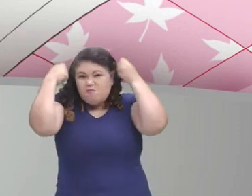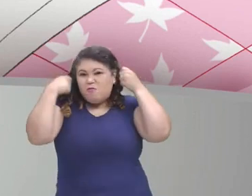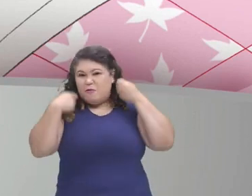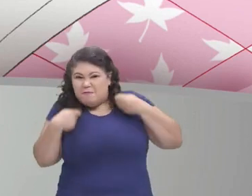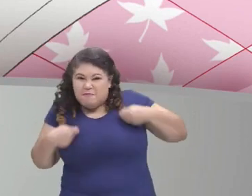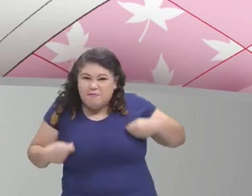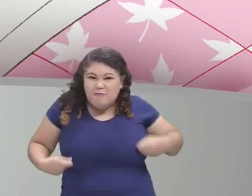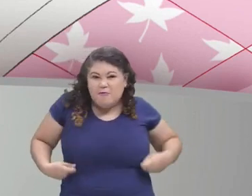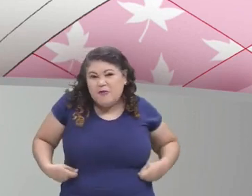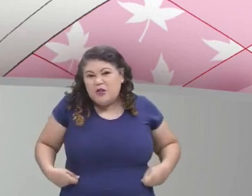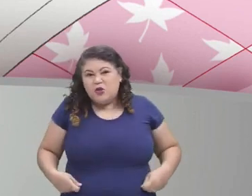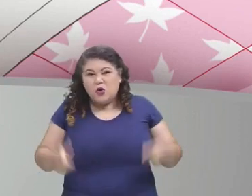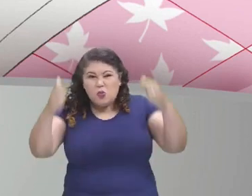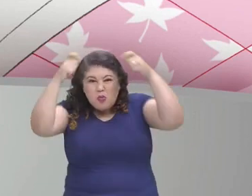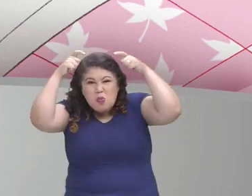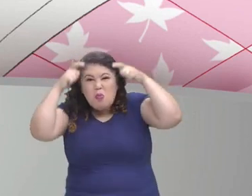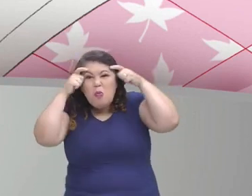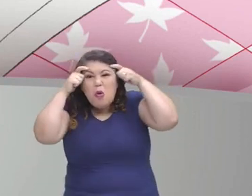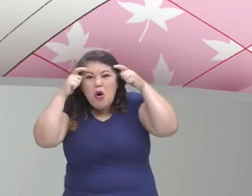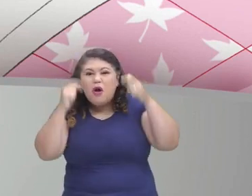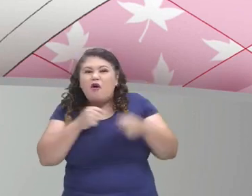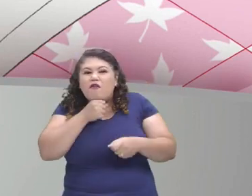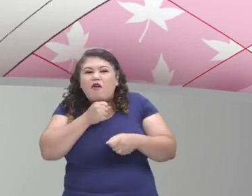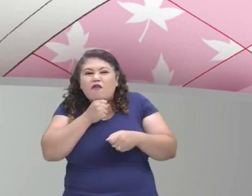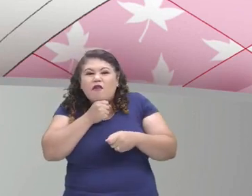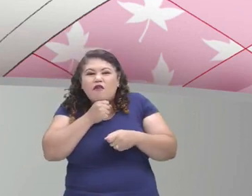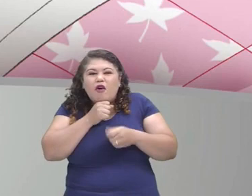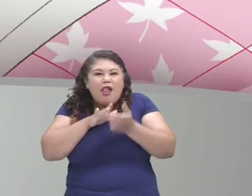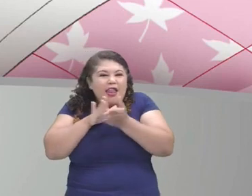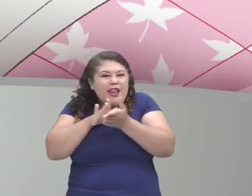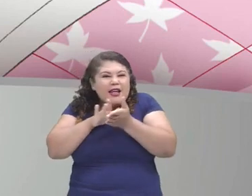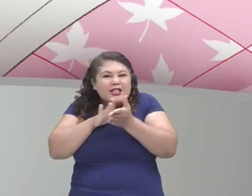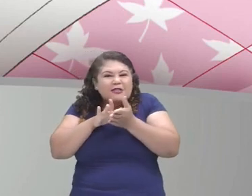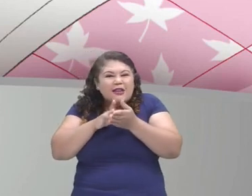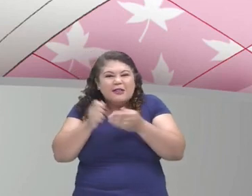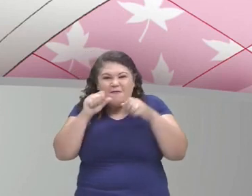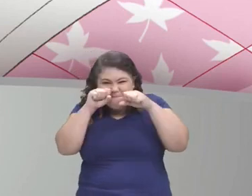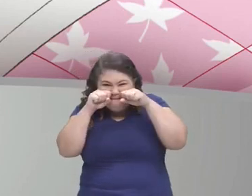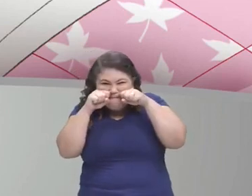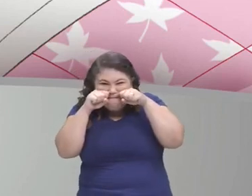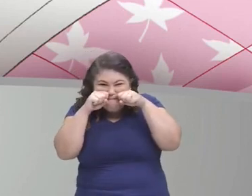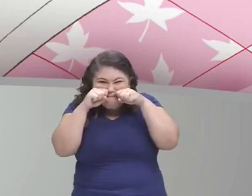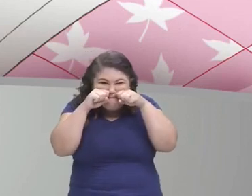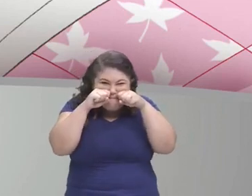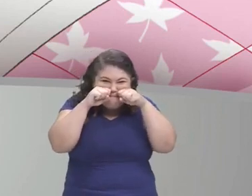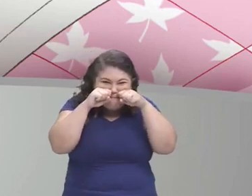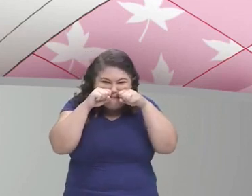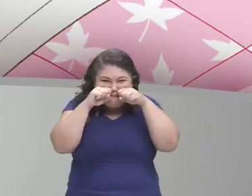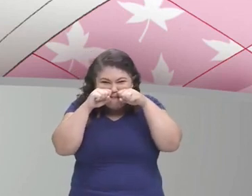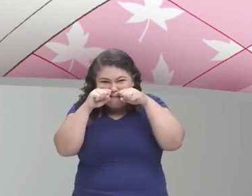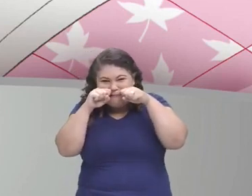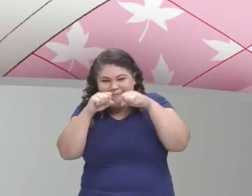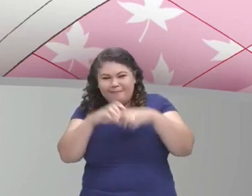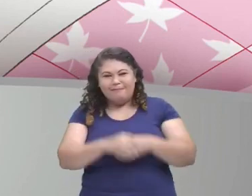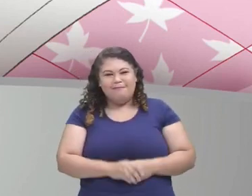dela e se deitou na cama, como nós estamos vendo aqui ao lado. A